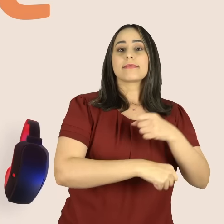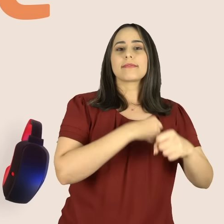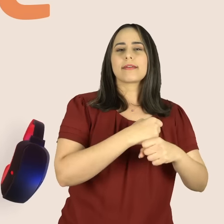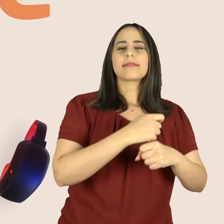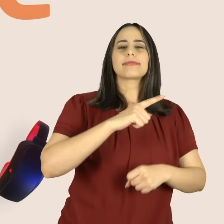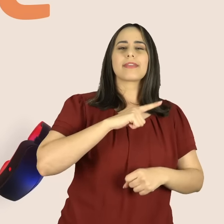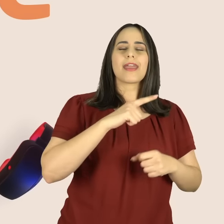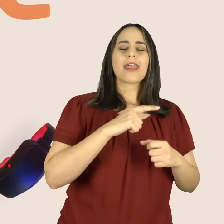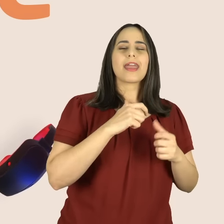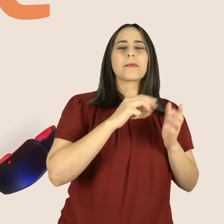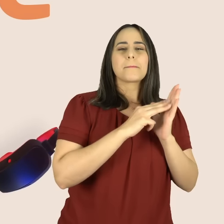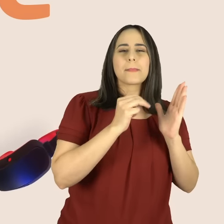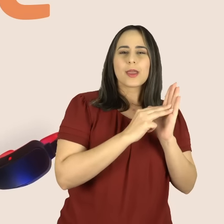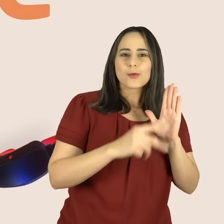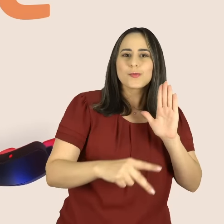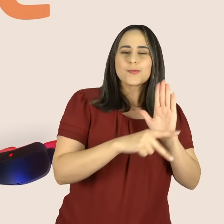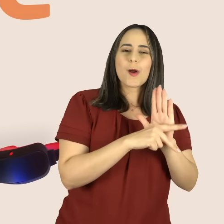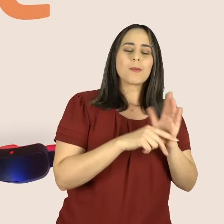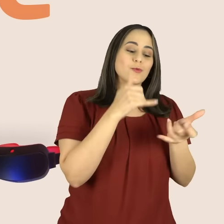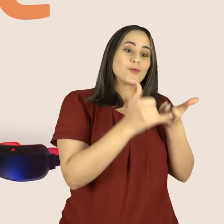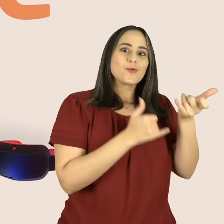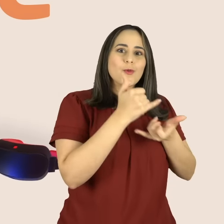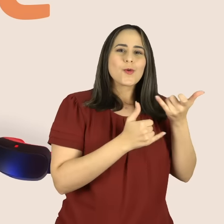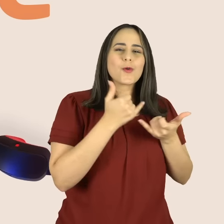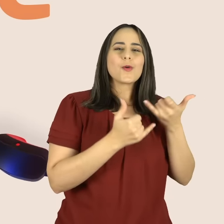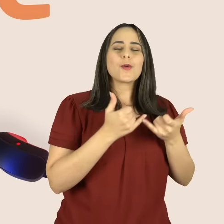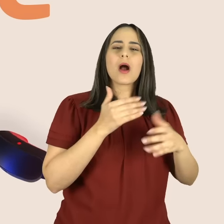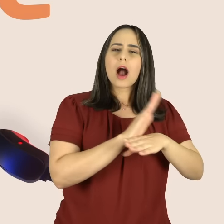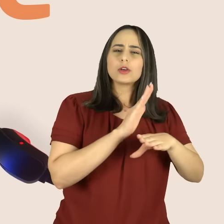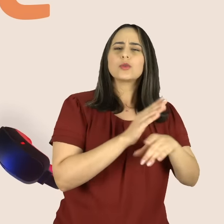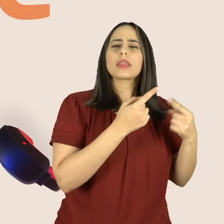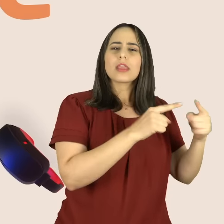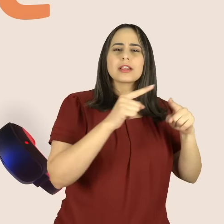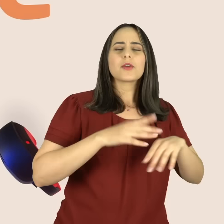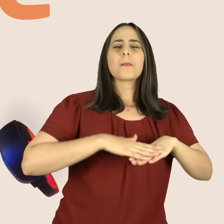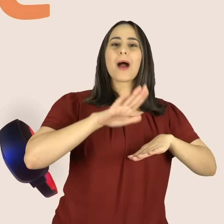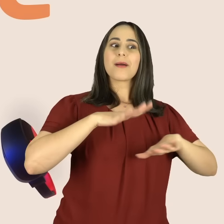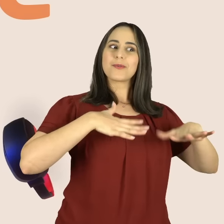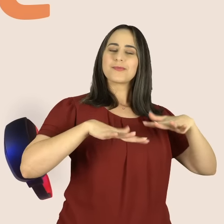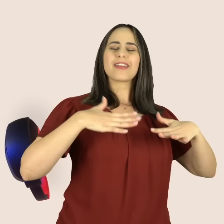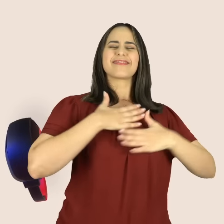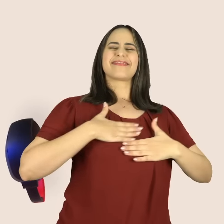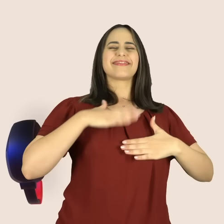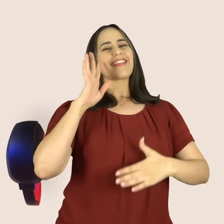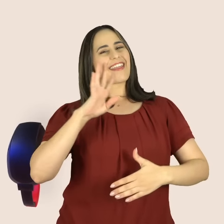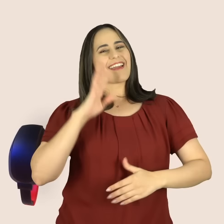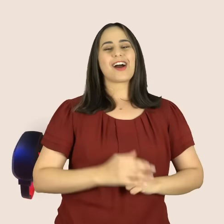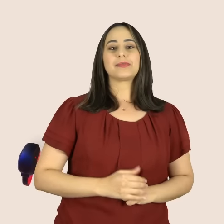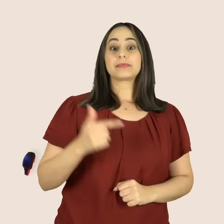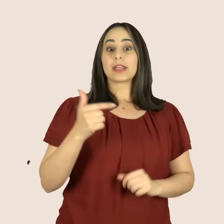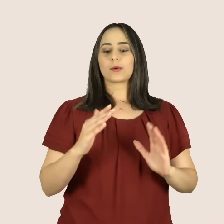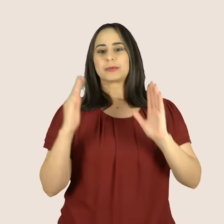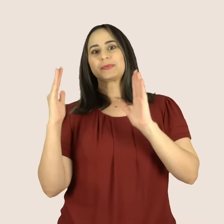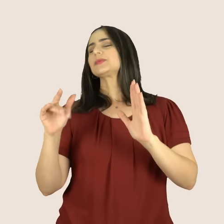ONE adotou o moderno conceito de gamificação. Um método que usa jogos para tornar os desafios mais dinâmicos e